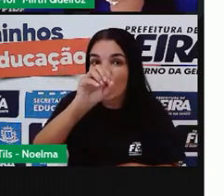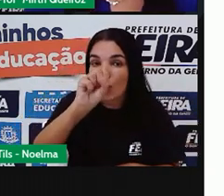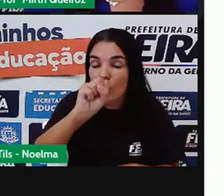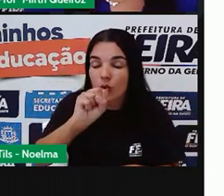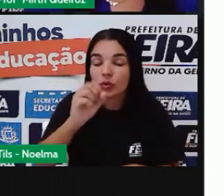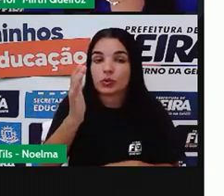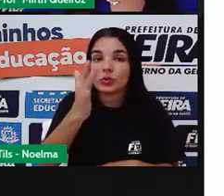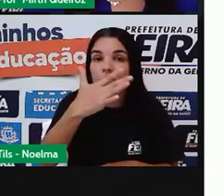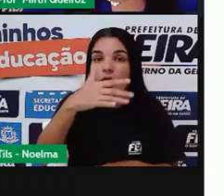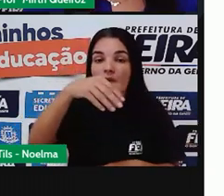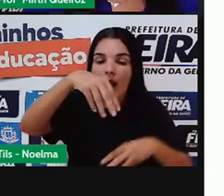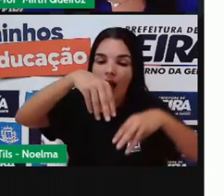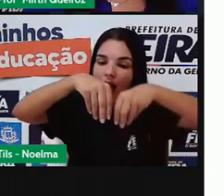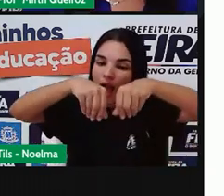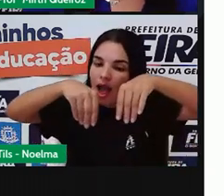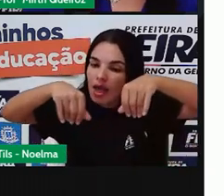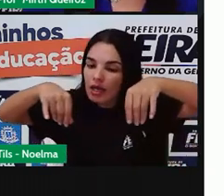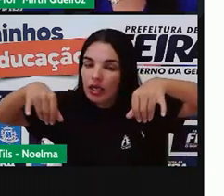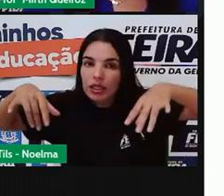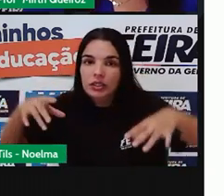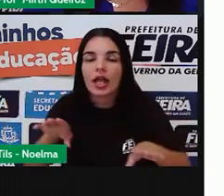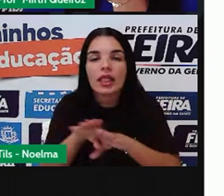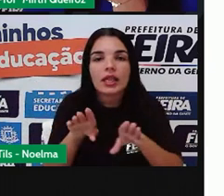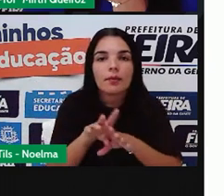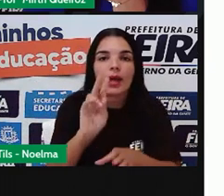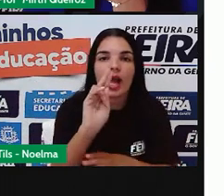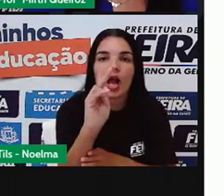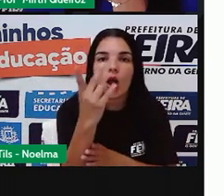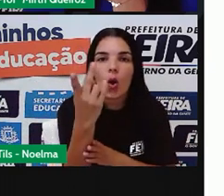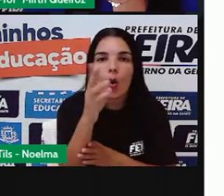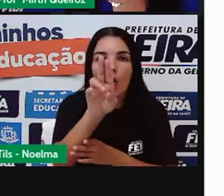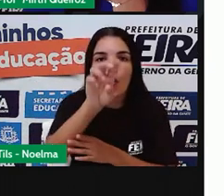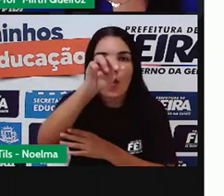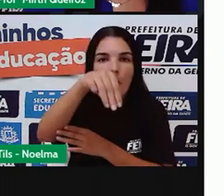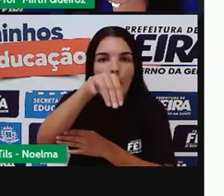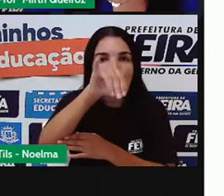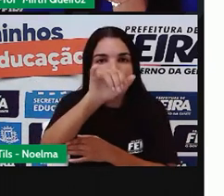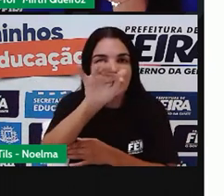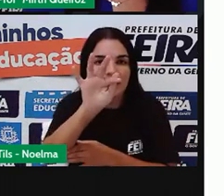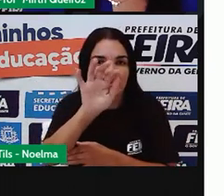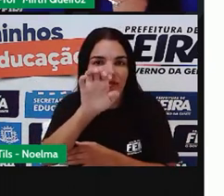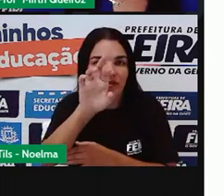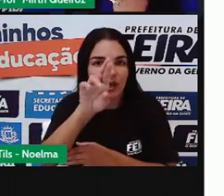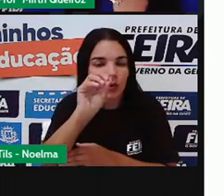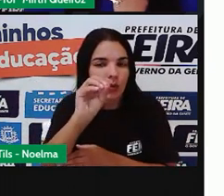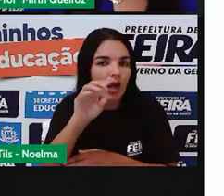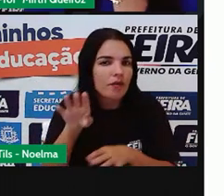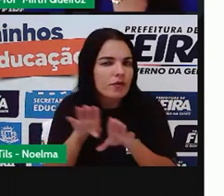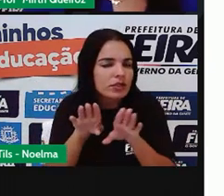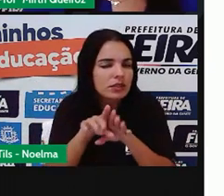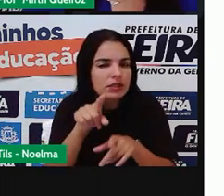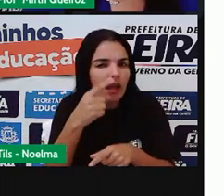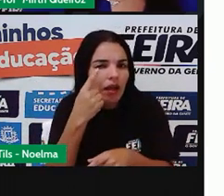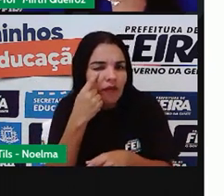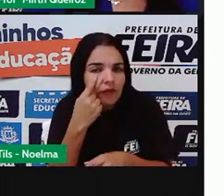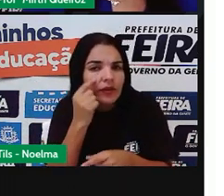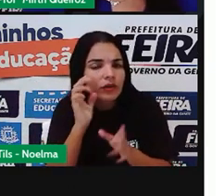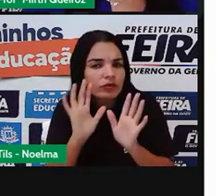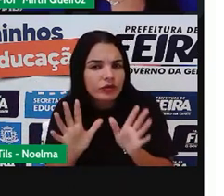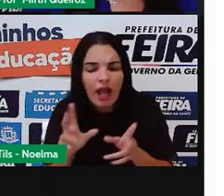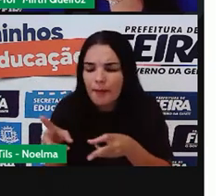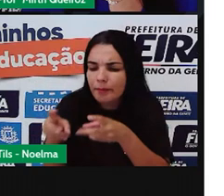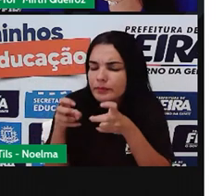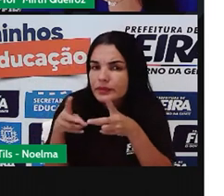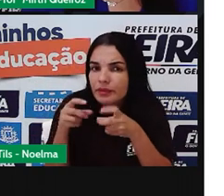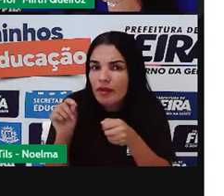e o solo imítero. Vocês realizaram essa experiência? A experiência que a PRO pediu para